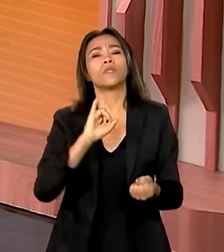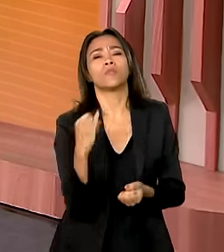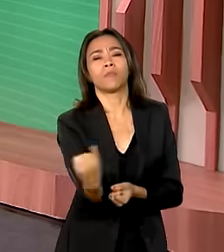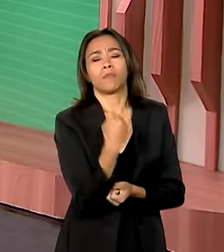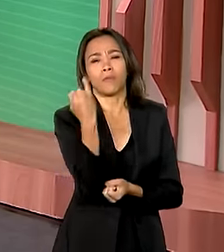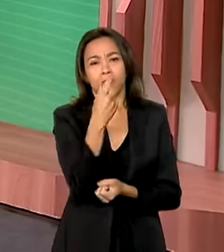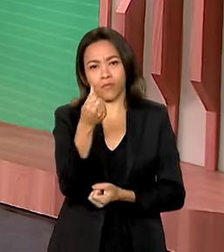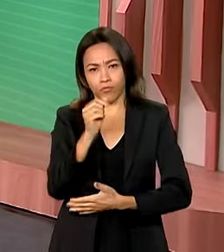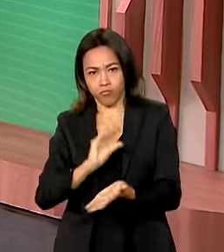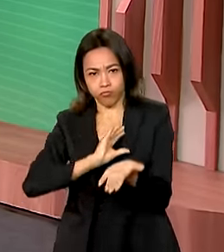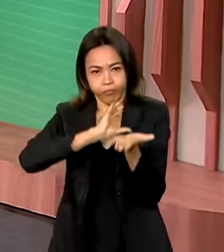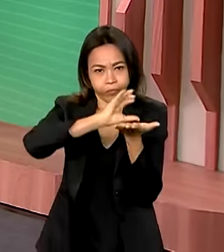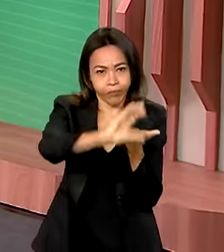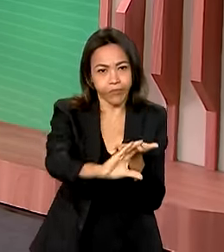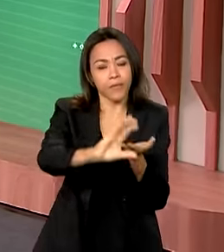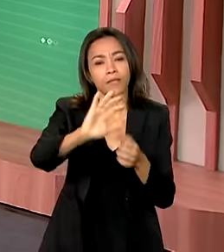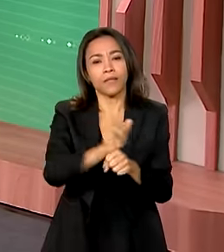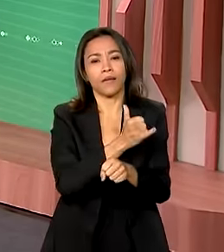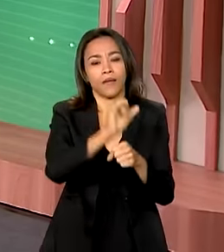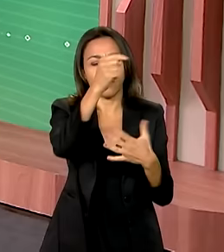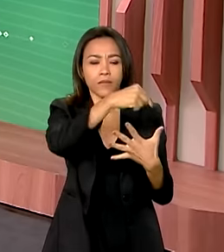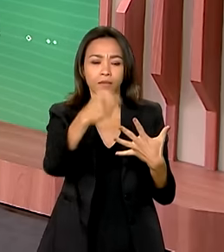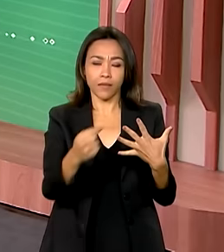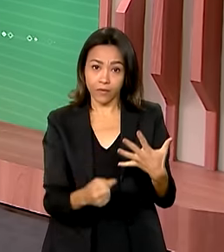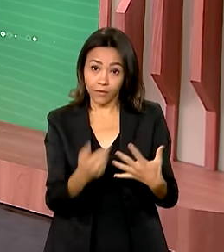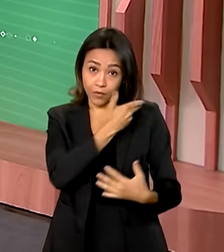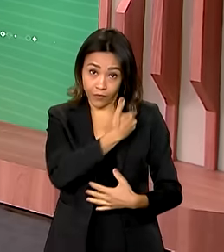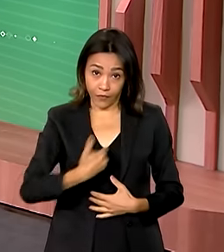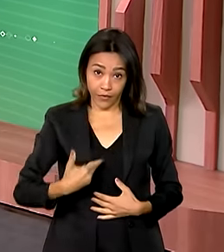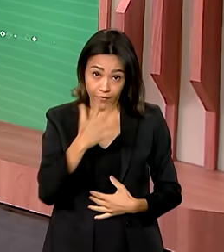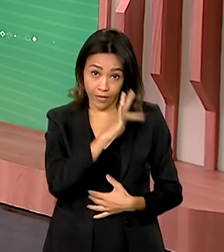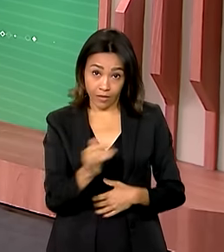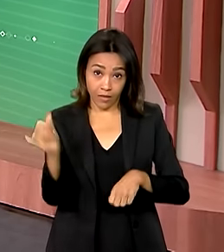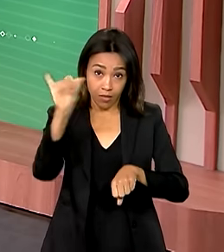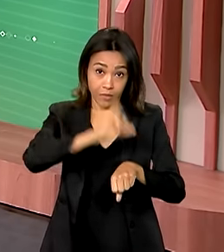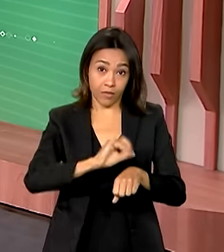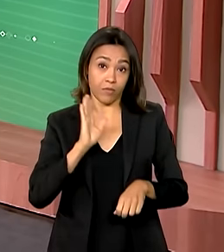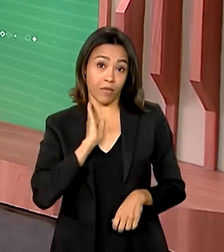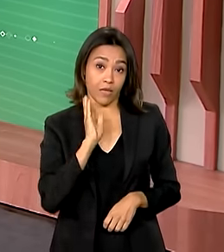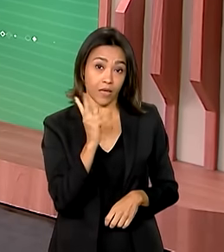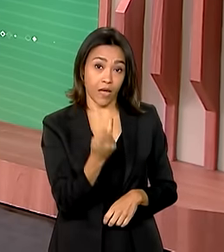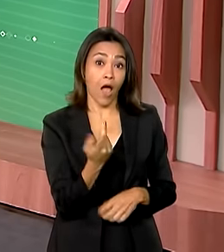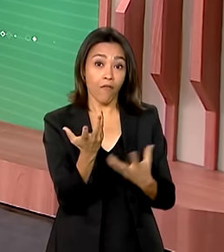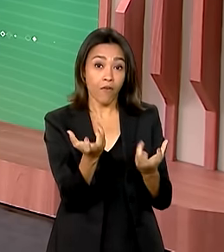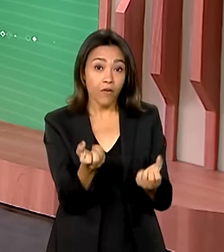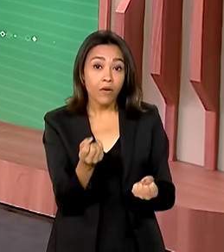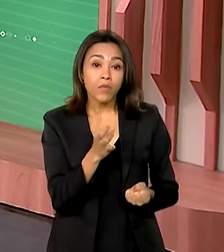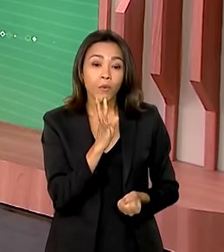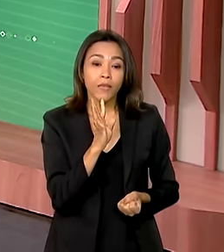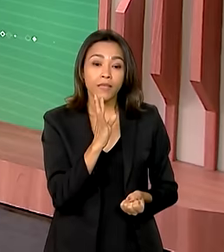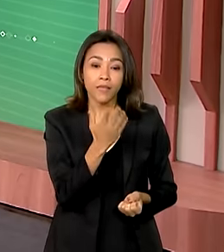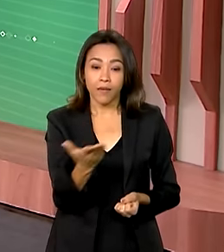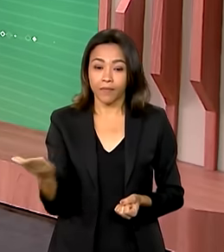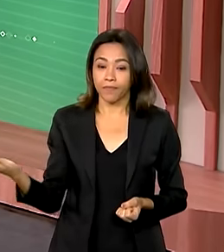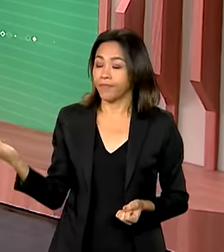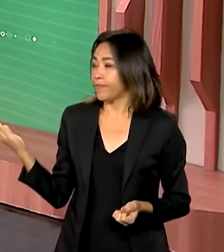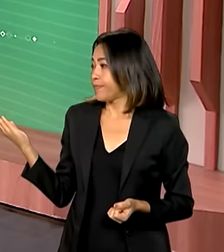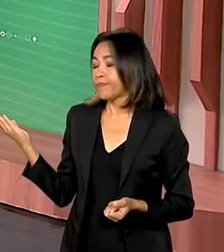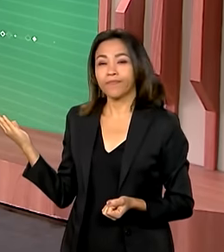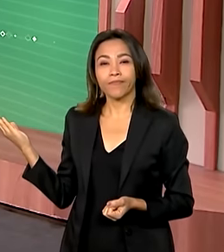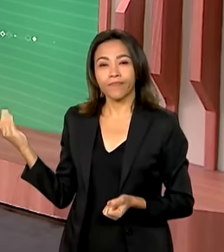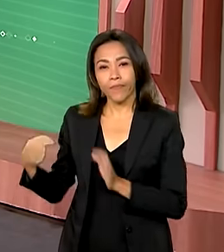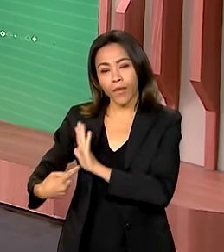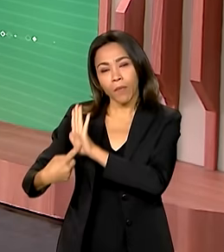investimentos e ações do governo federal em Belo Horizonte. Você confere comigo, navegando na plataforma Comunica.br,